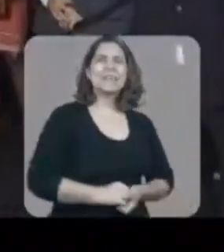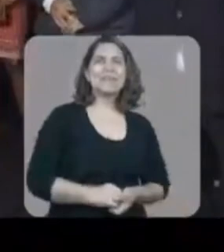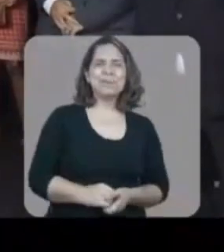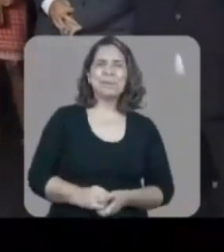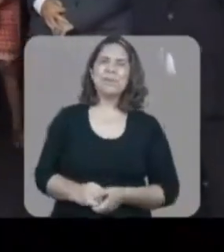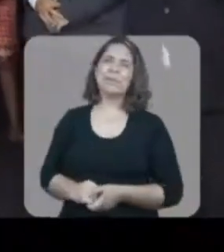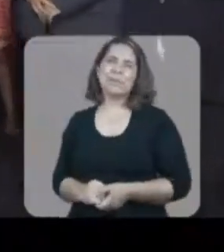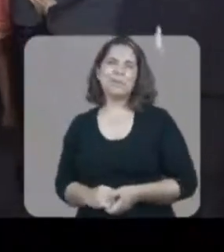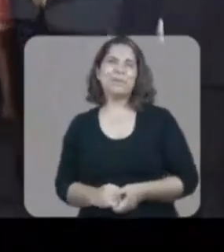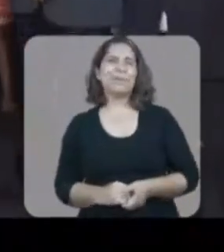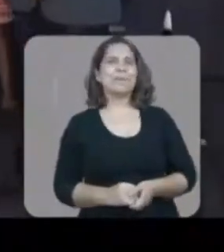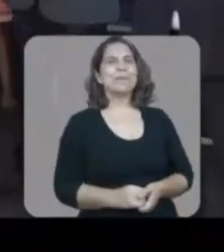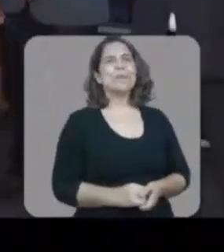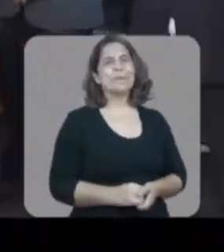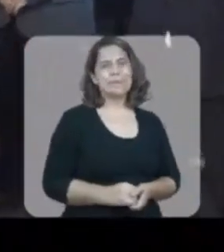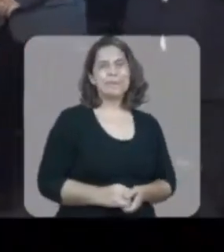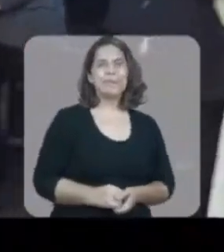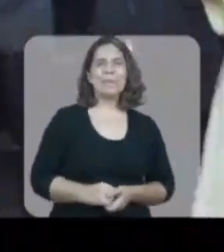Amém